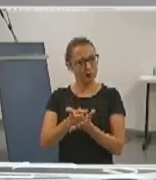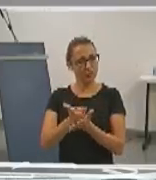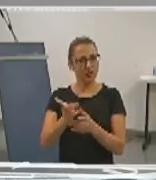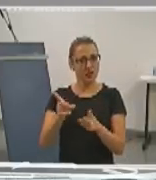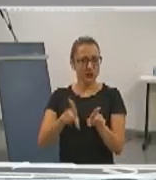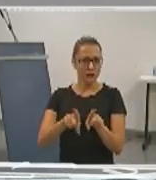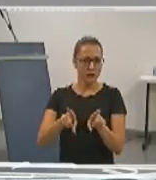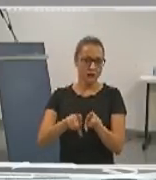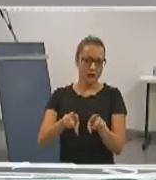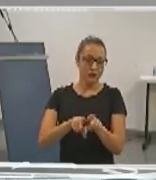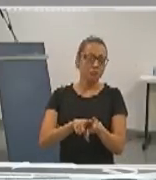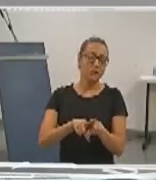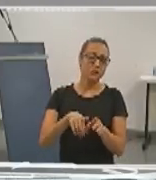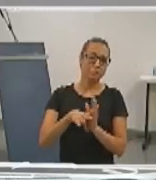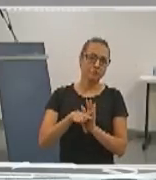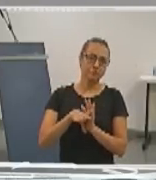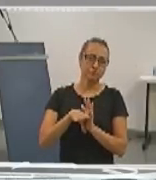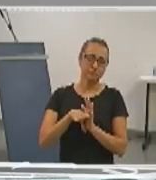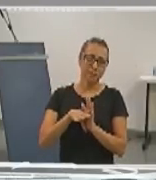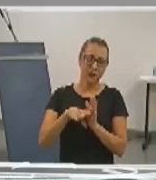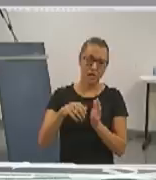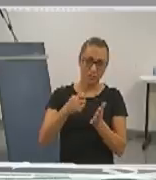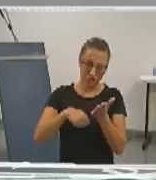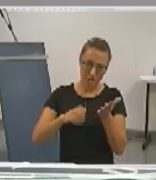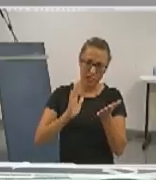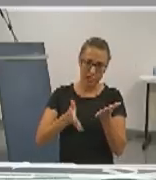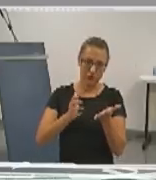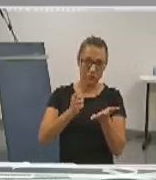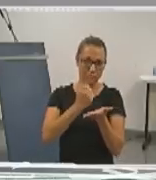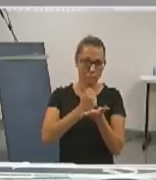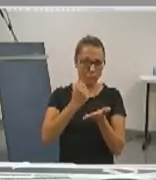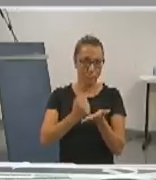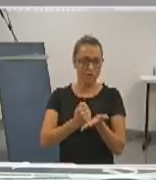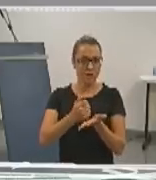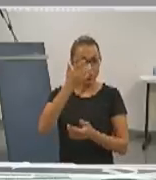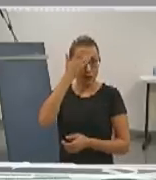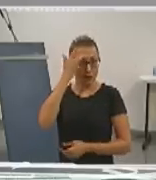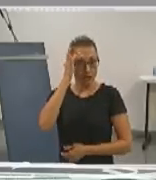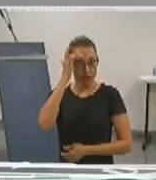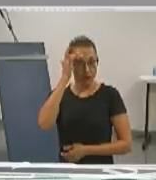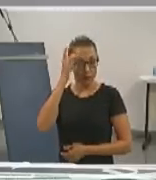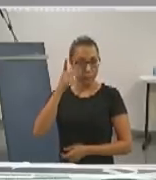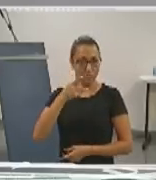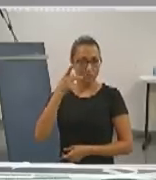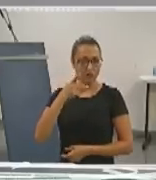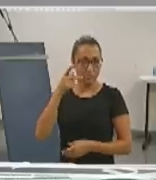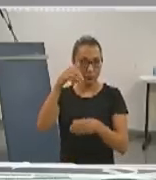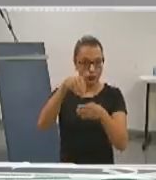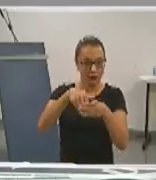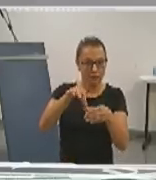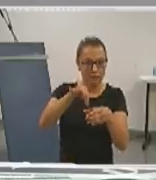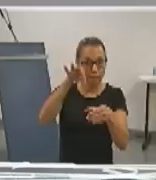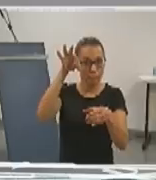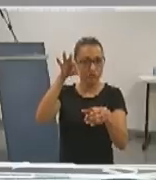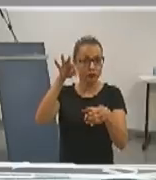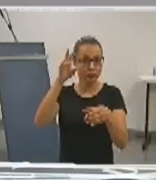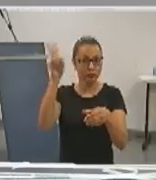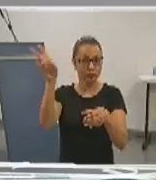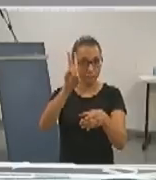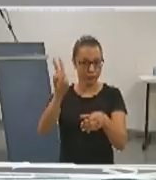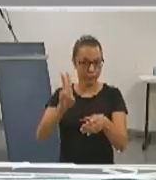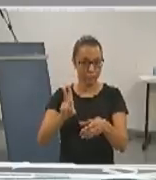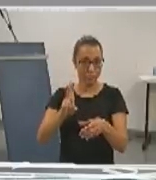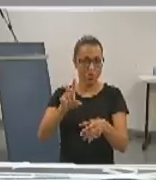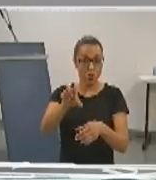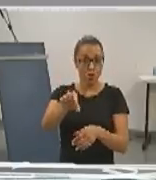nós assinamos um documento que diz que quem for o vencedor da consulta prévia, ele indica